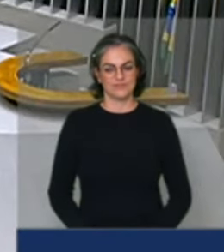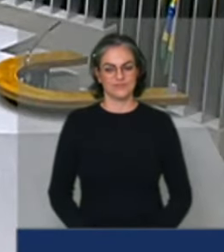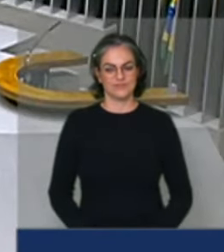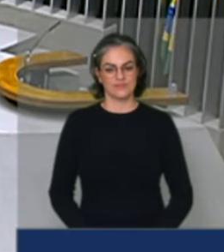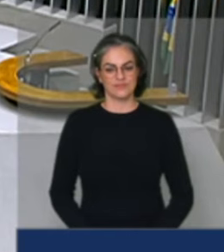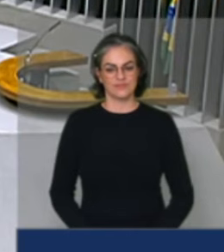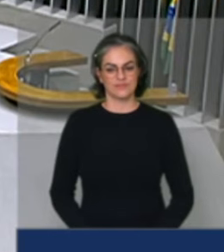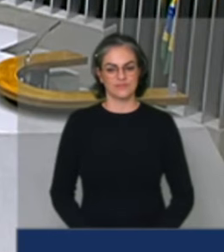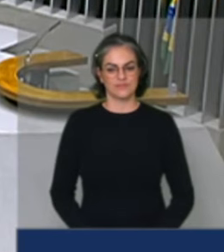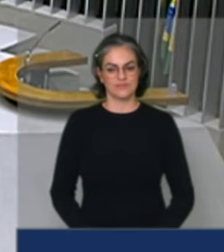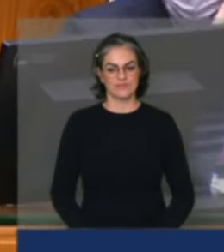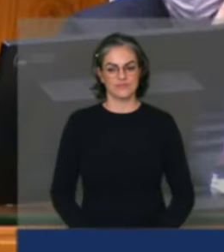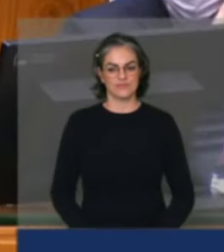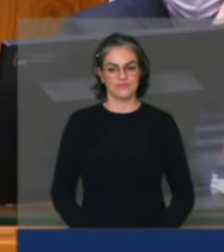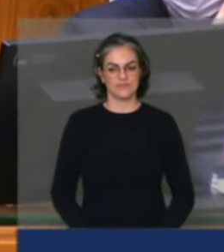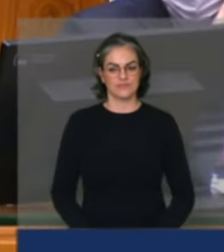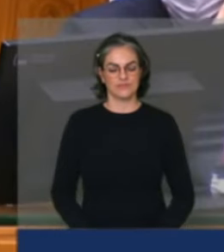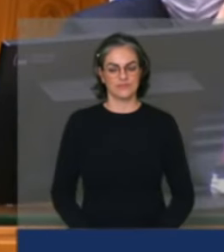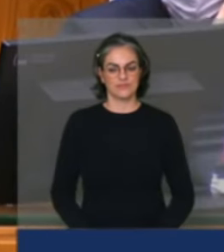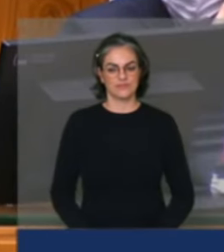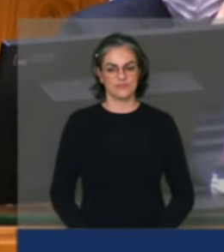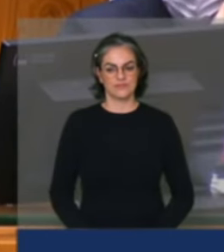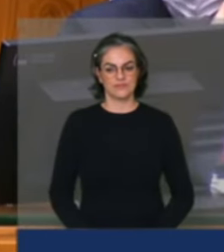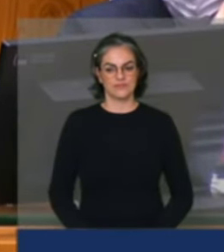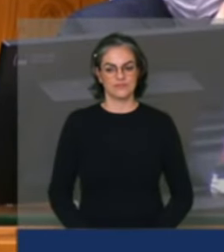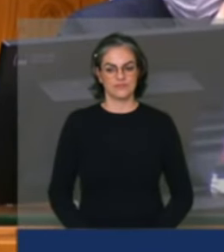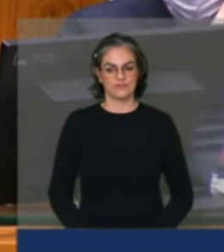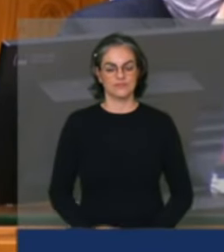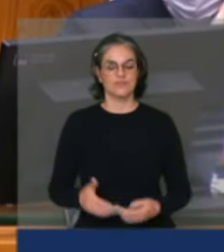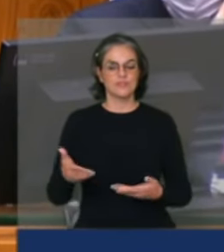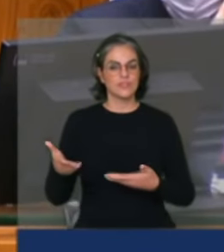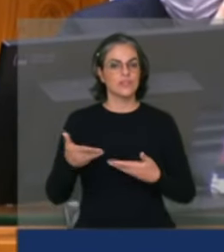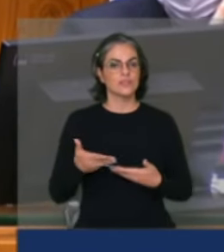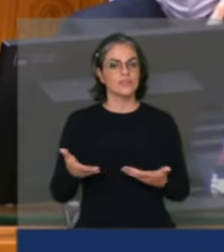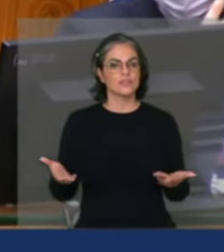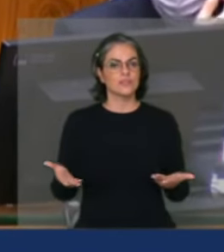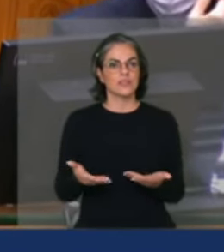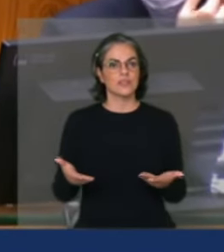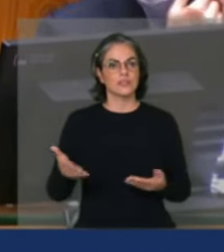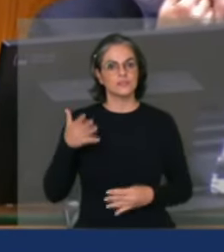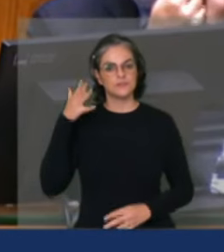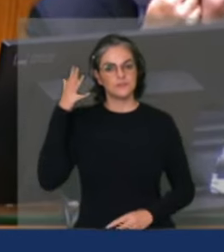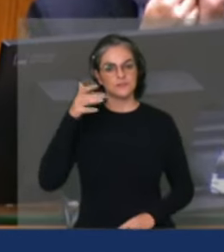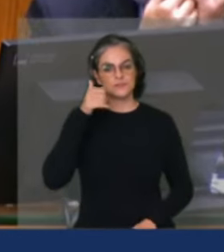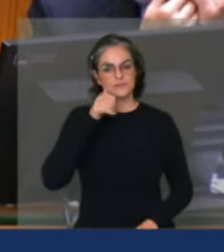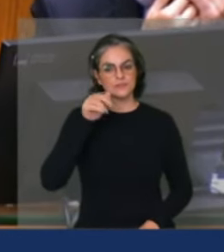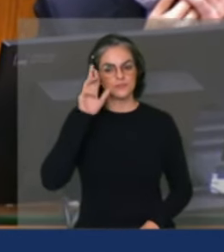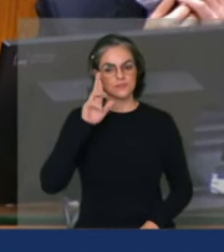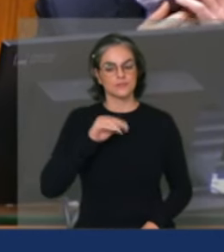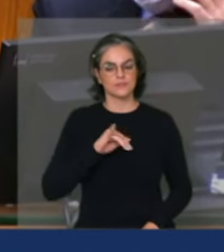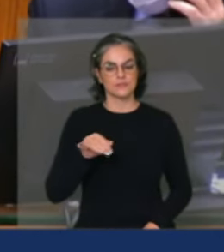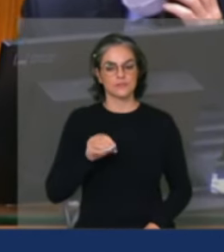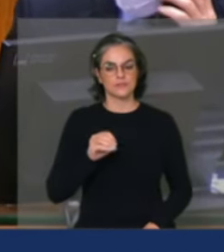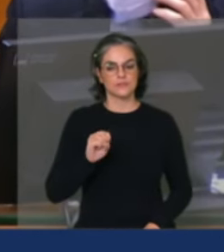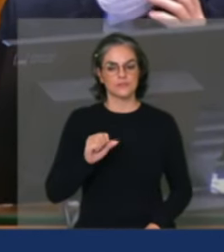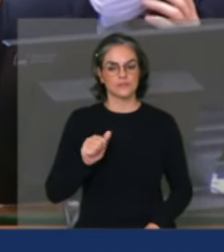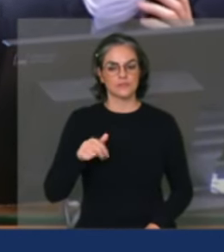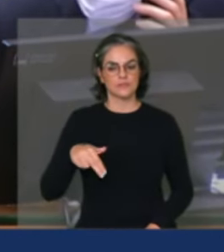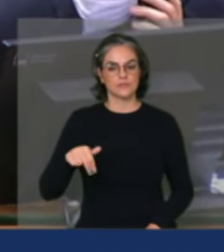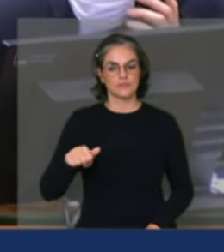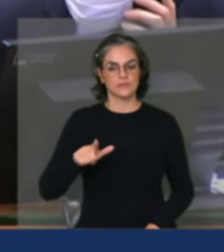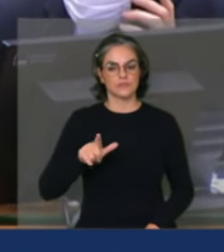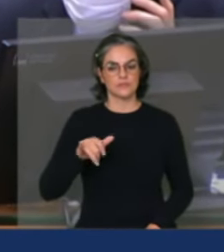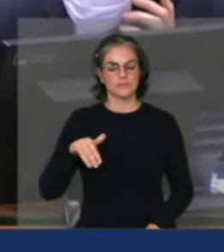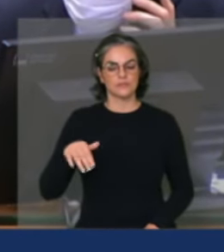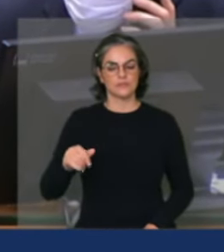deputado Paulo Ganini. Convido novamente a senhora Josana Lima, coordenadora da